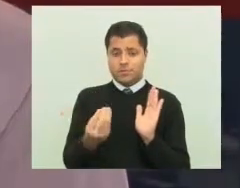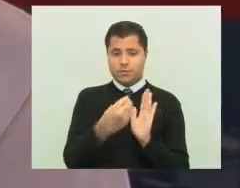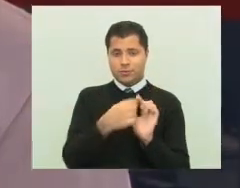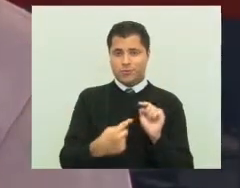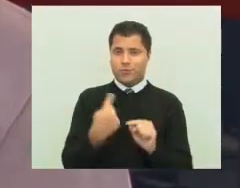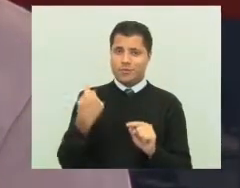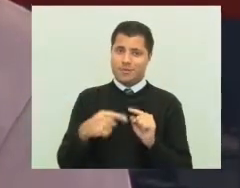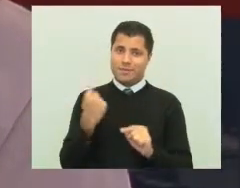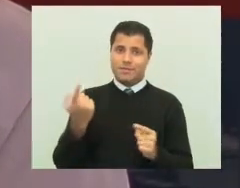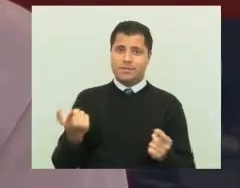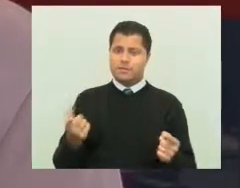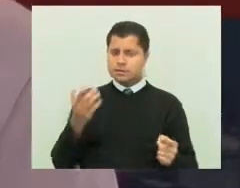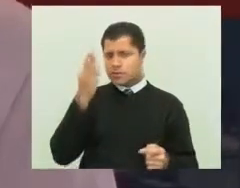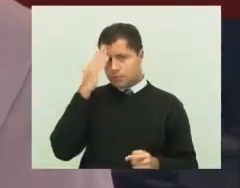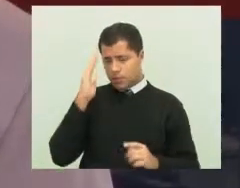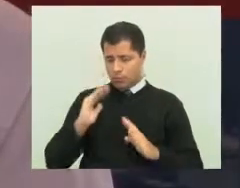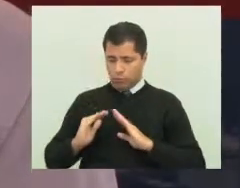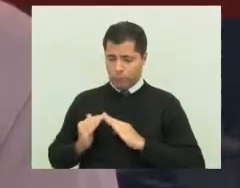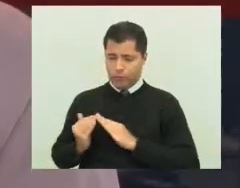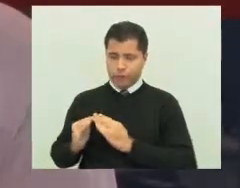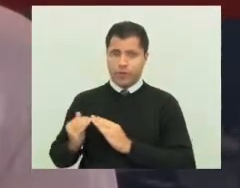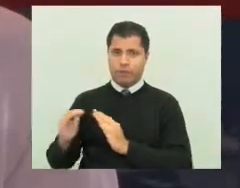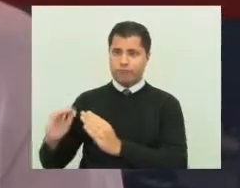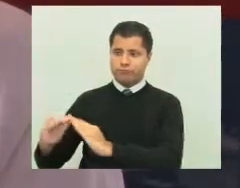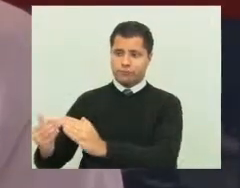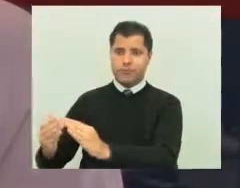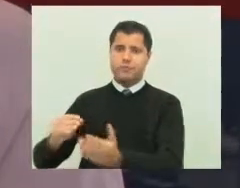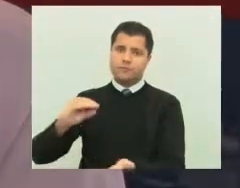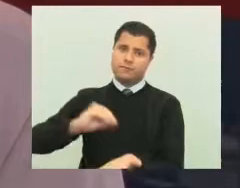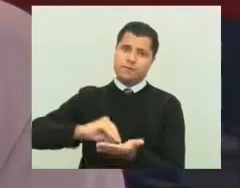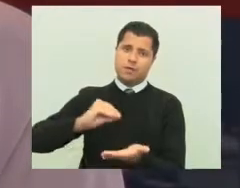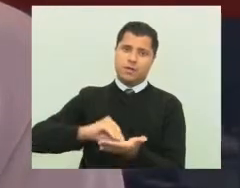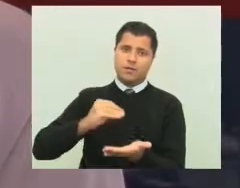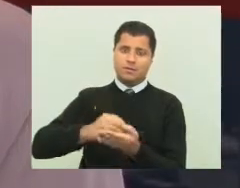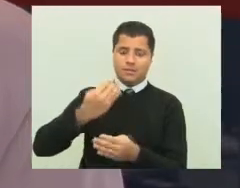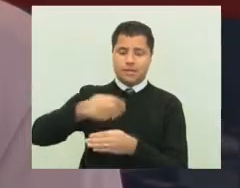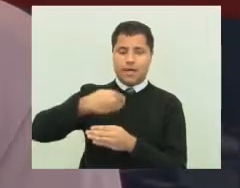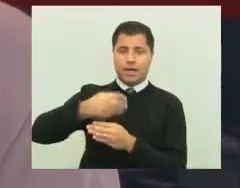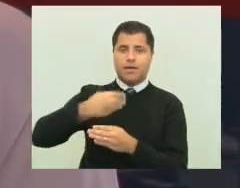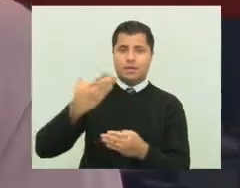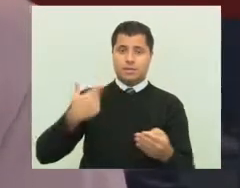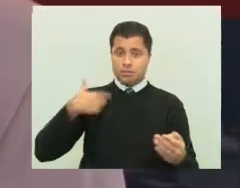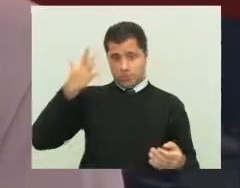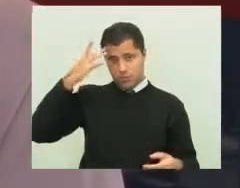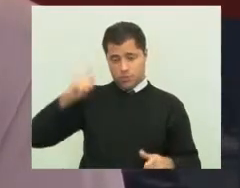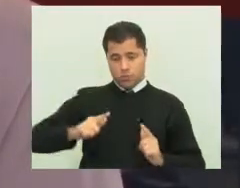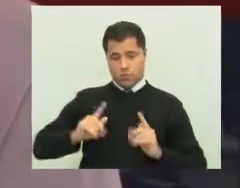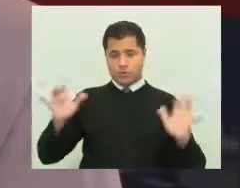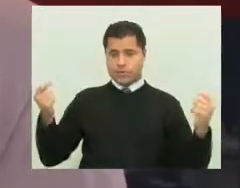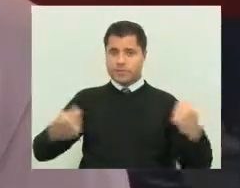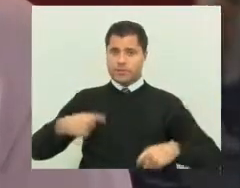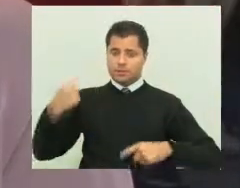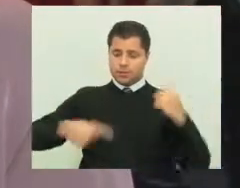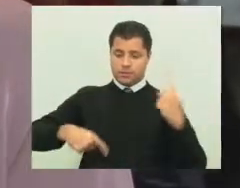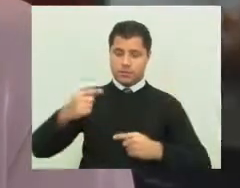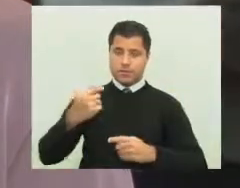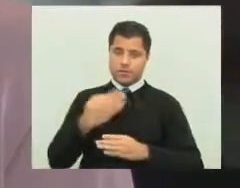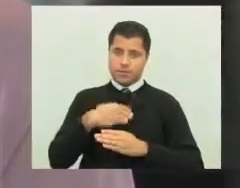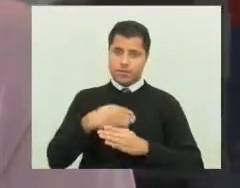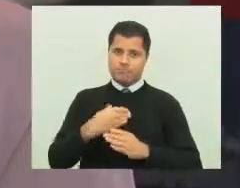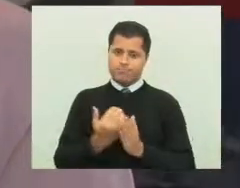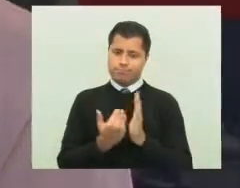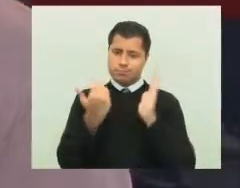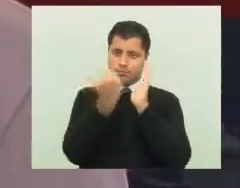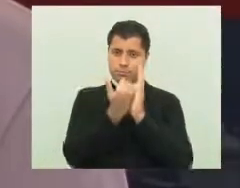tem uma falta desse serviço e eu acho que o Guadalupe tem que discutir melhor a questão dos táxis na cidade, porque tem, inclusive, nos